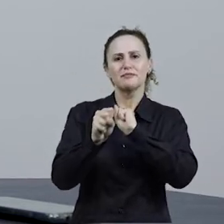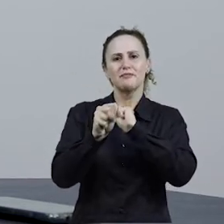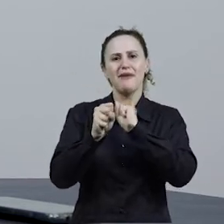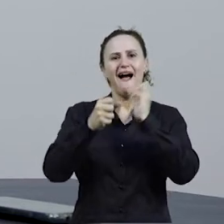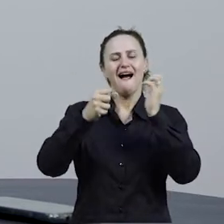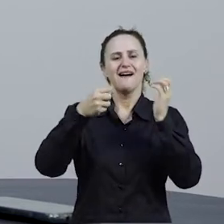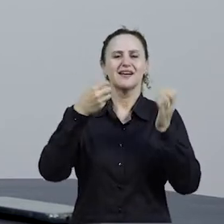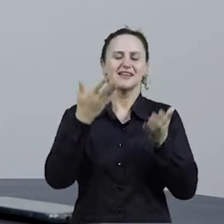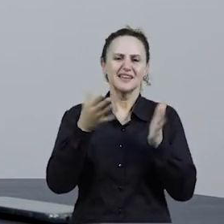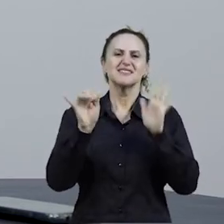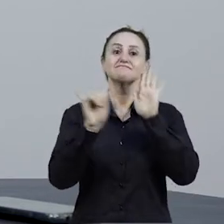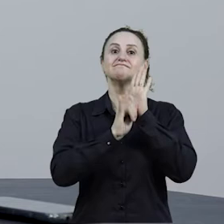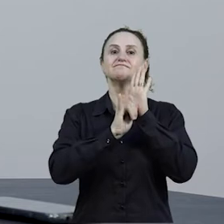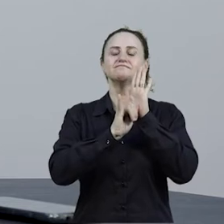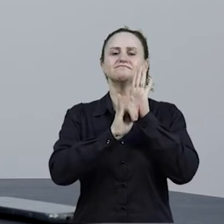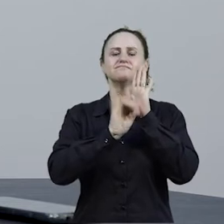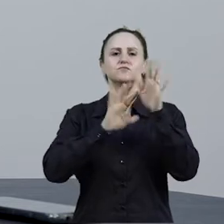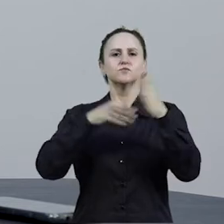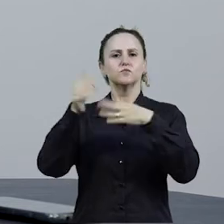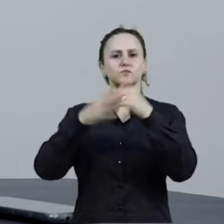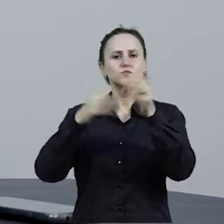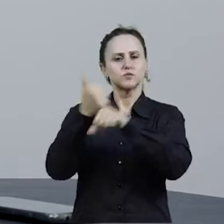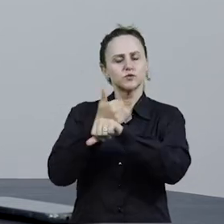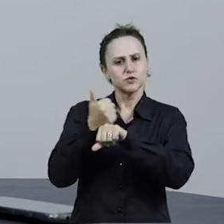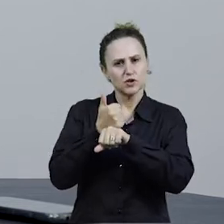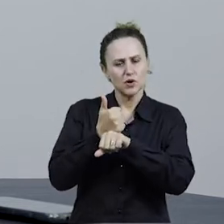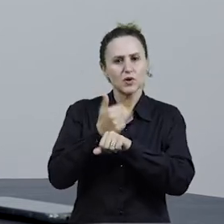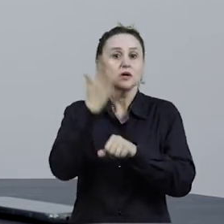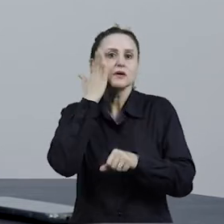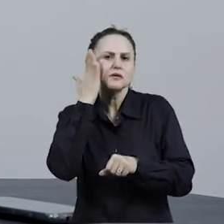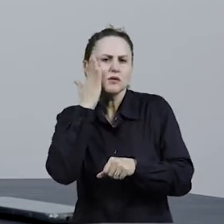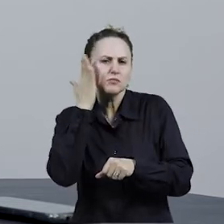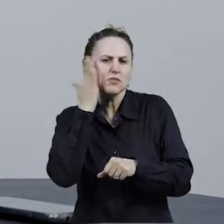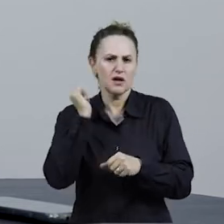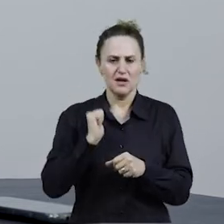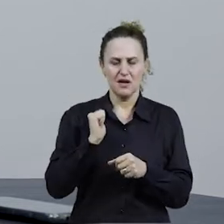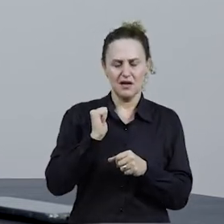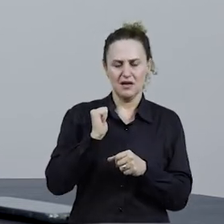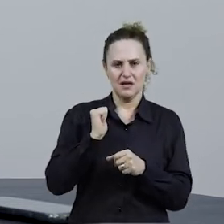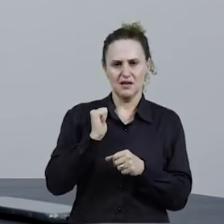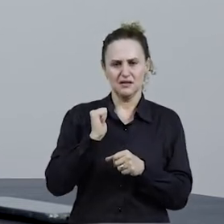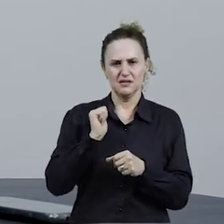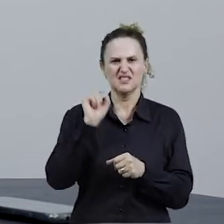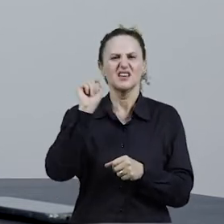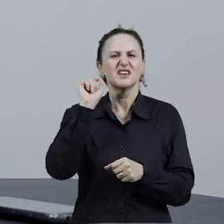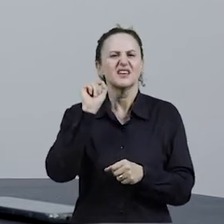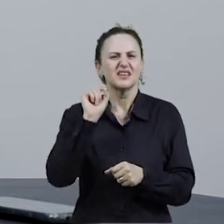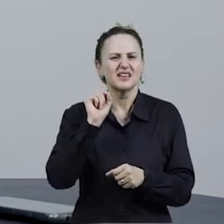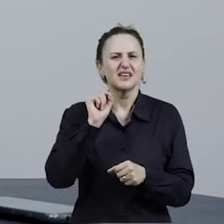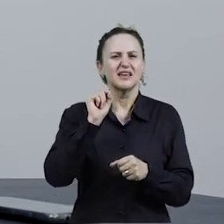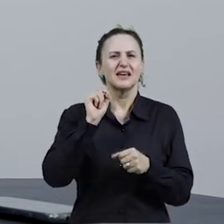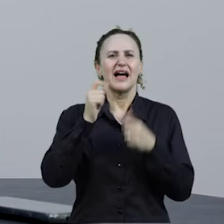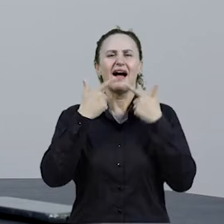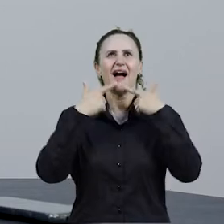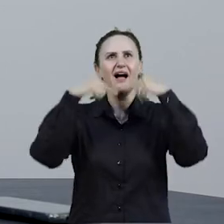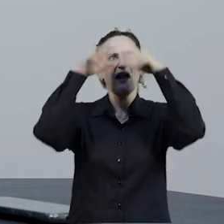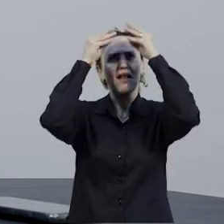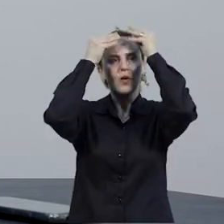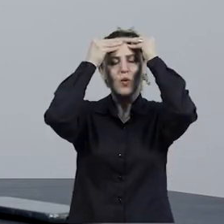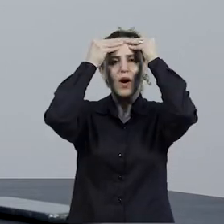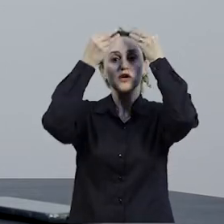essa identidade profissional, né? Então, o que esse professor, que saberes docente, né? Que concepções de linguagem vão